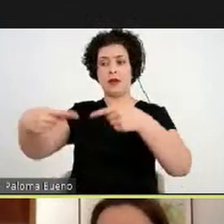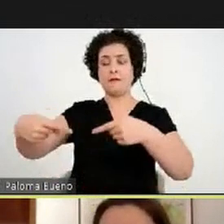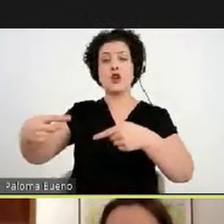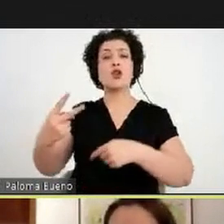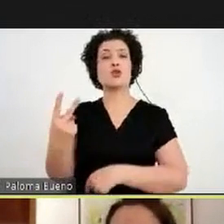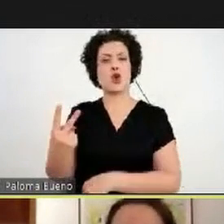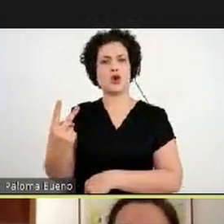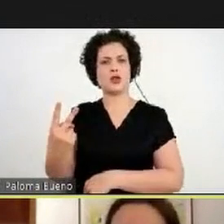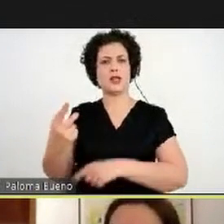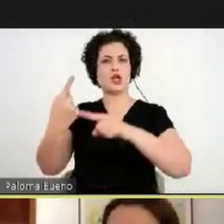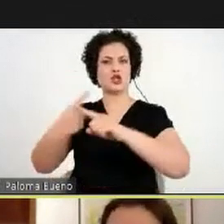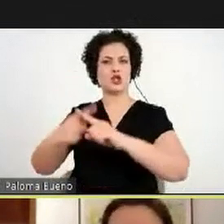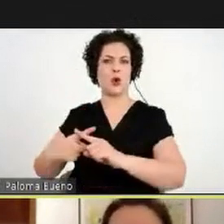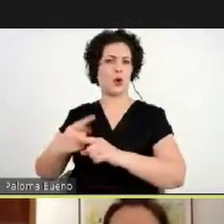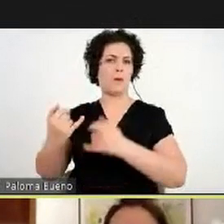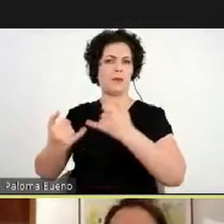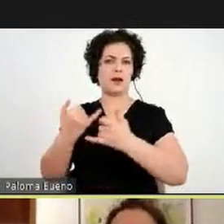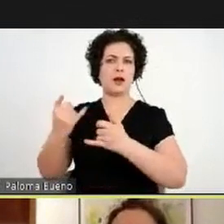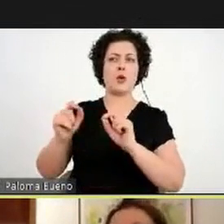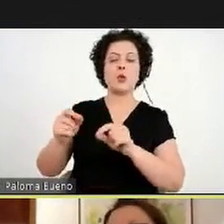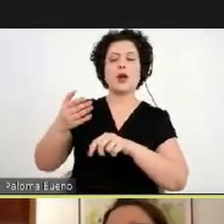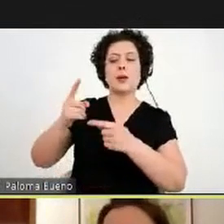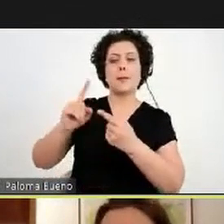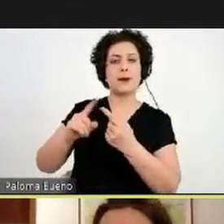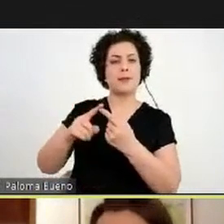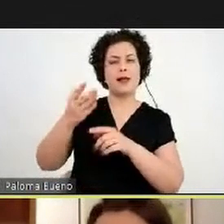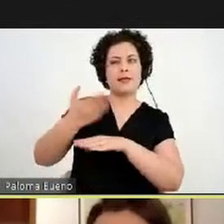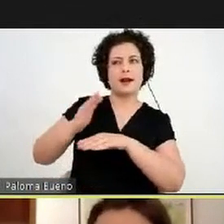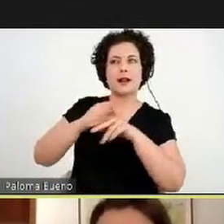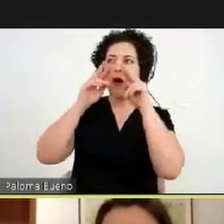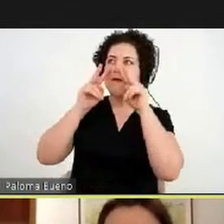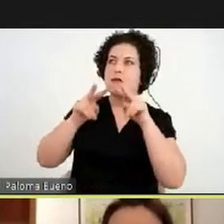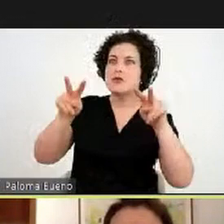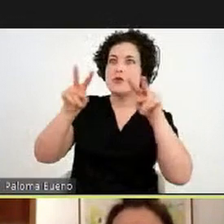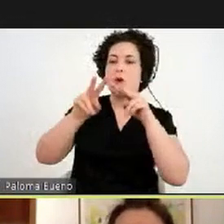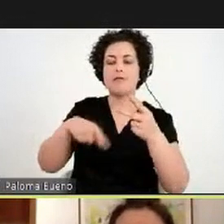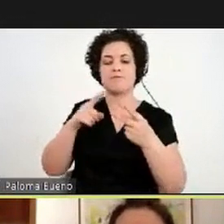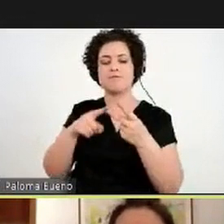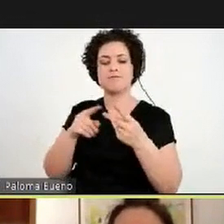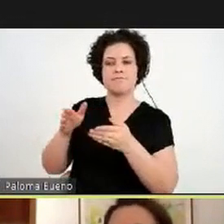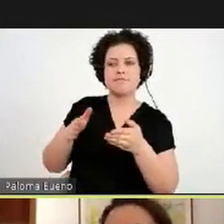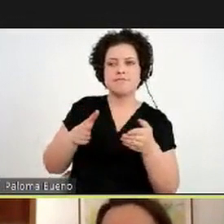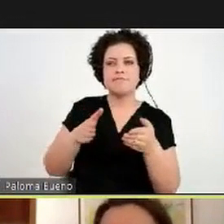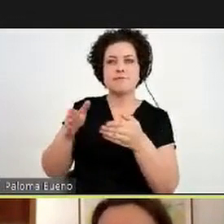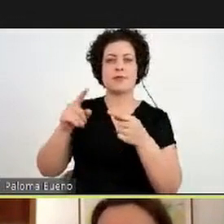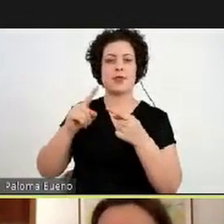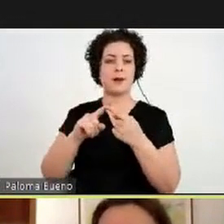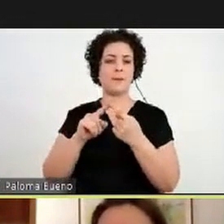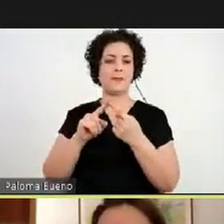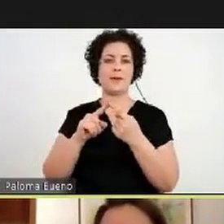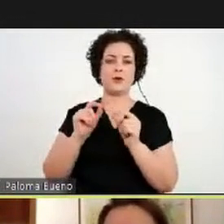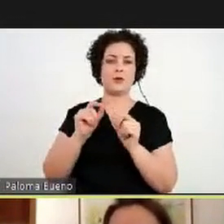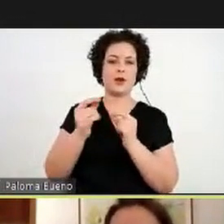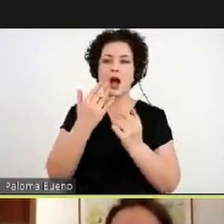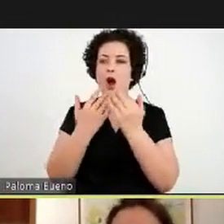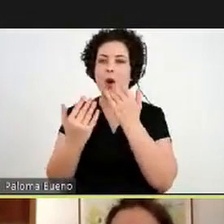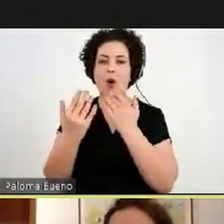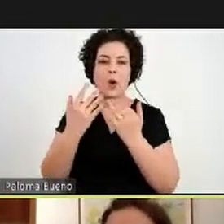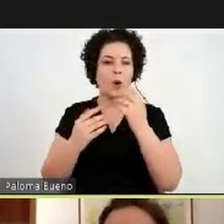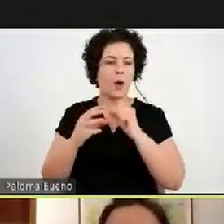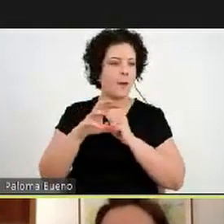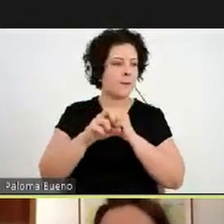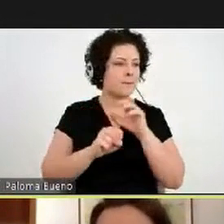têm como objetivo um exercício do olhar e uma descontração nesse caminho. Primeiro, é um caça-cor, eles recebem